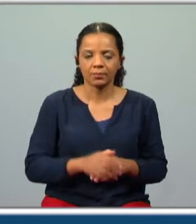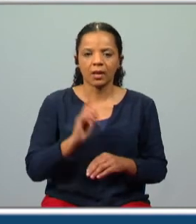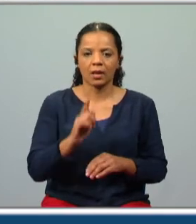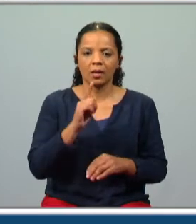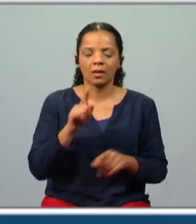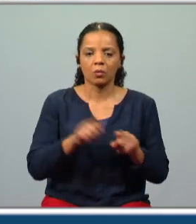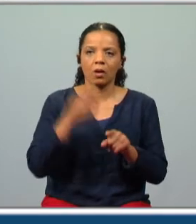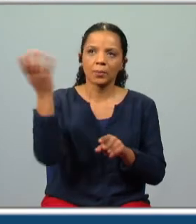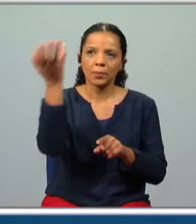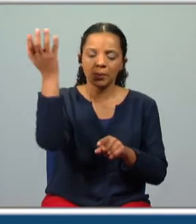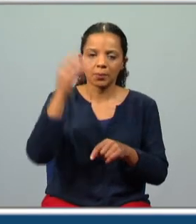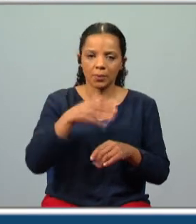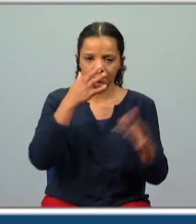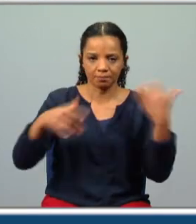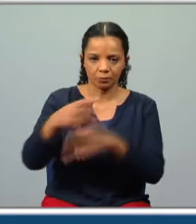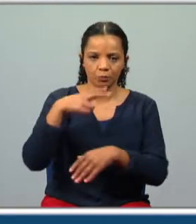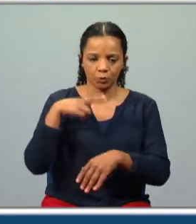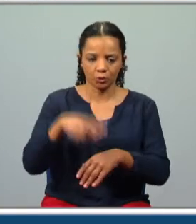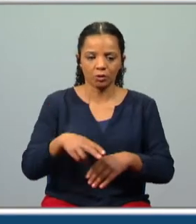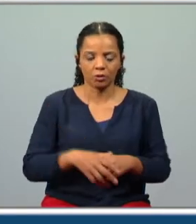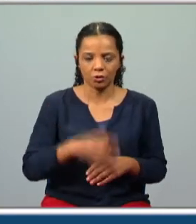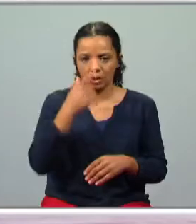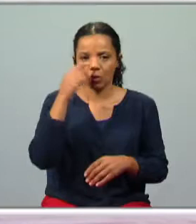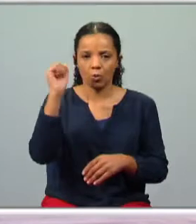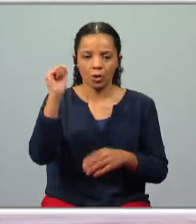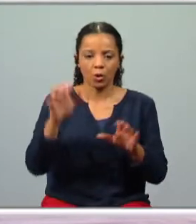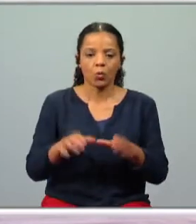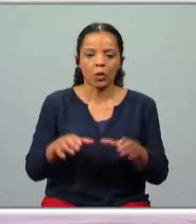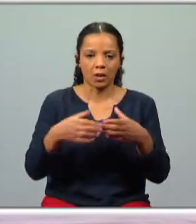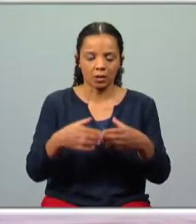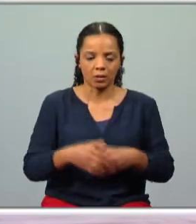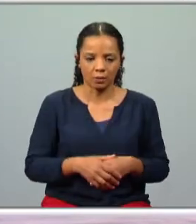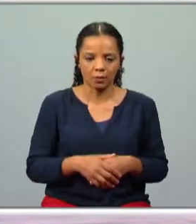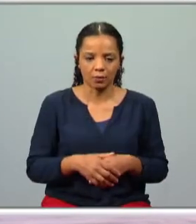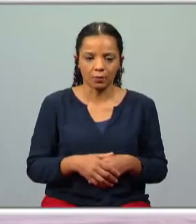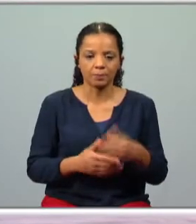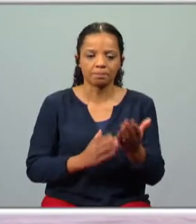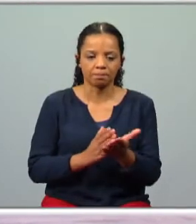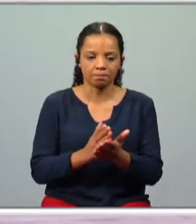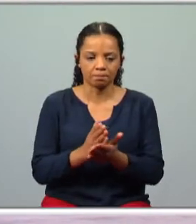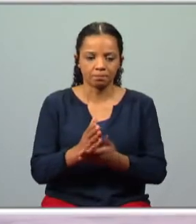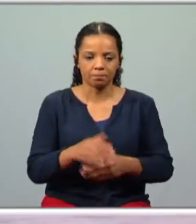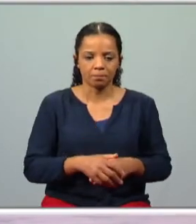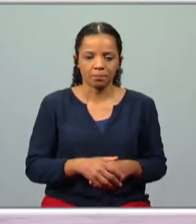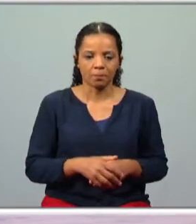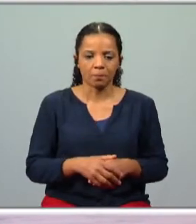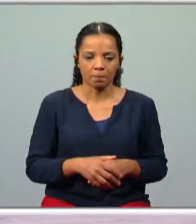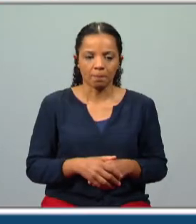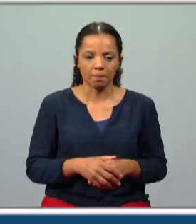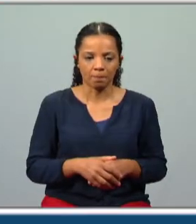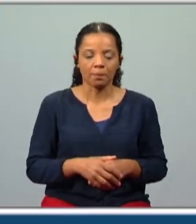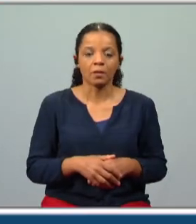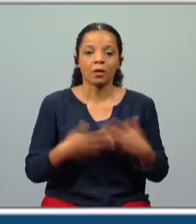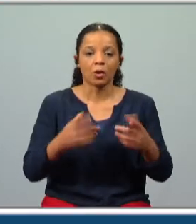glorificação do povo português deste herói coletivo continuamos com o episódio aqui